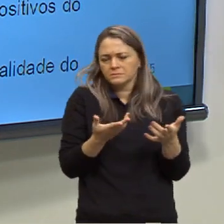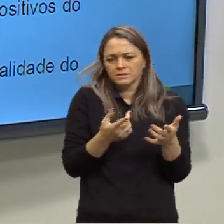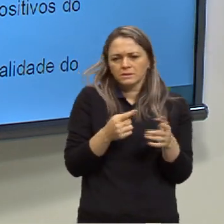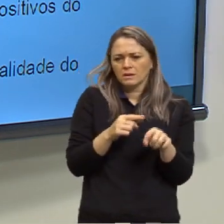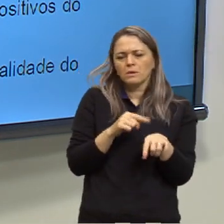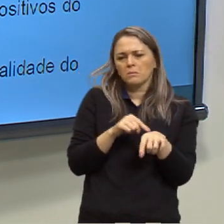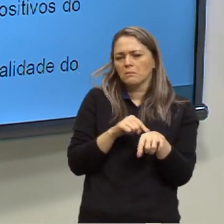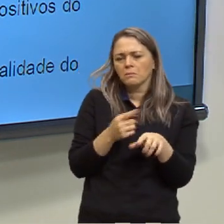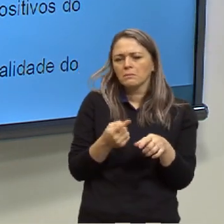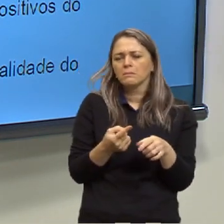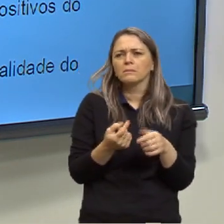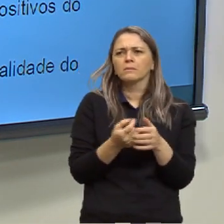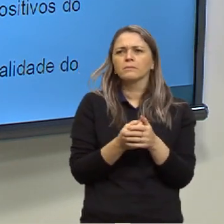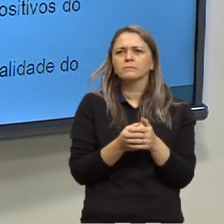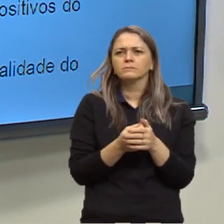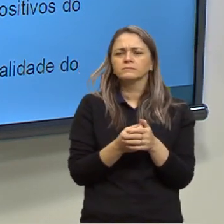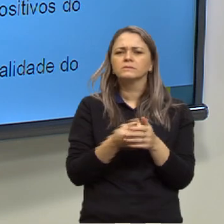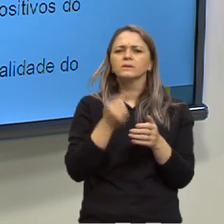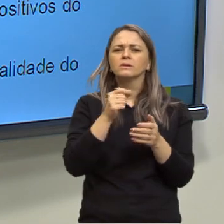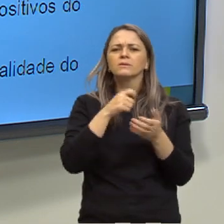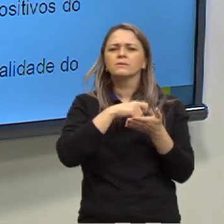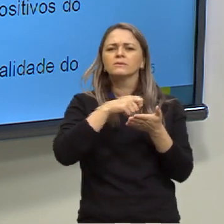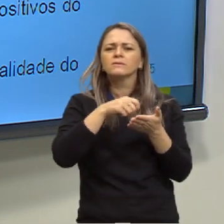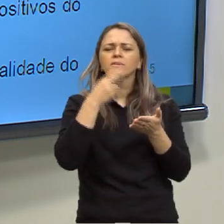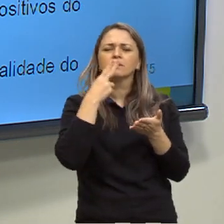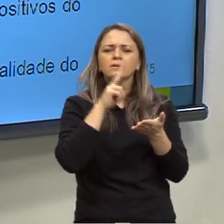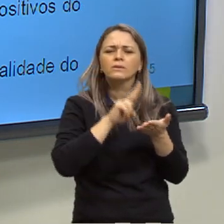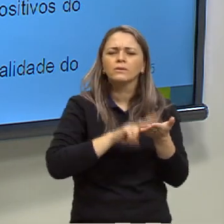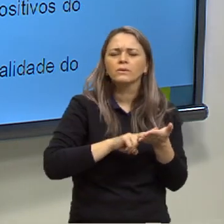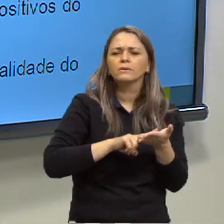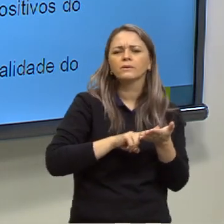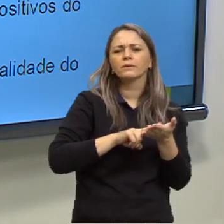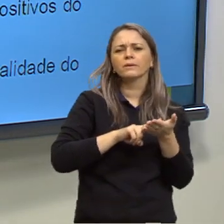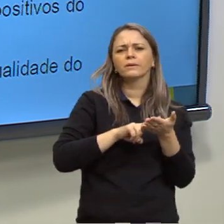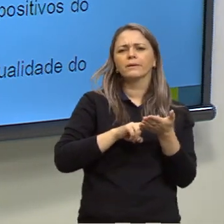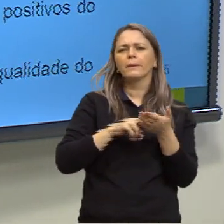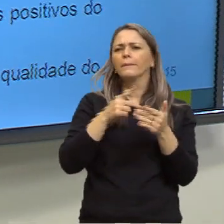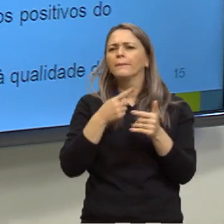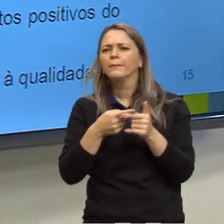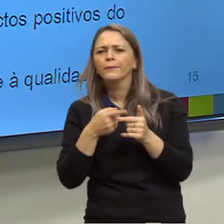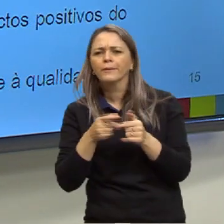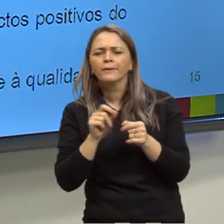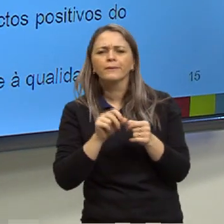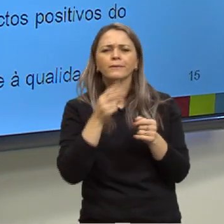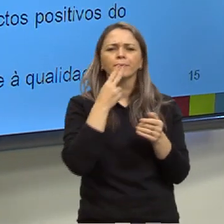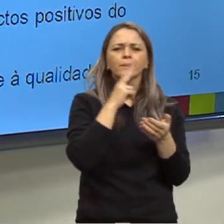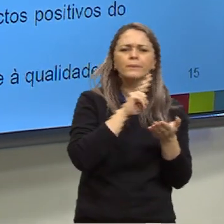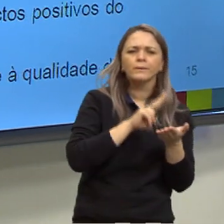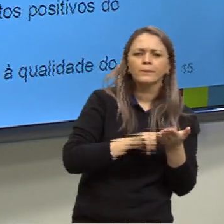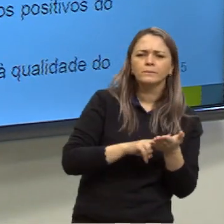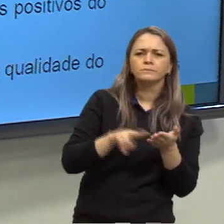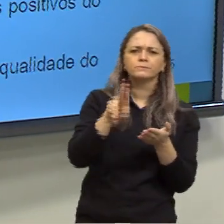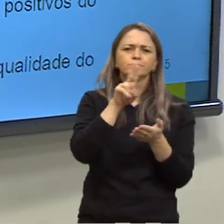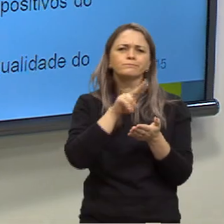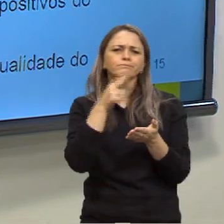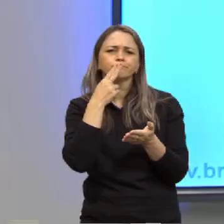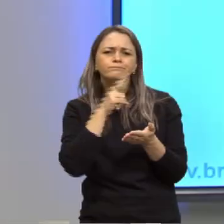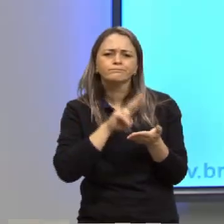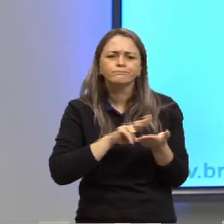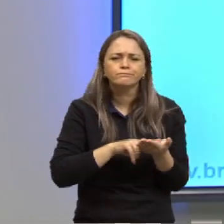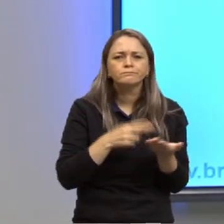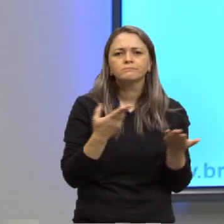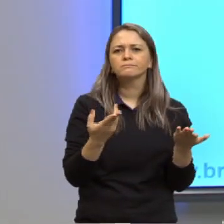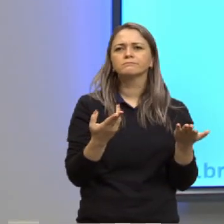Para quem eu escrevo uma carta? Qual é a função de uma carta? Para que eu uso uma carta?